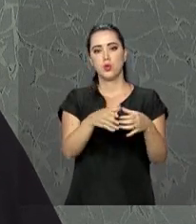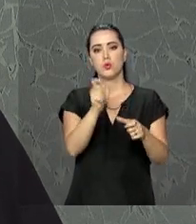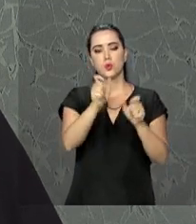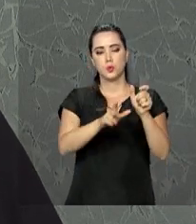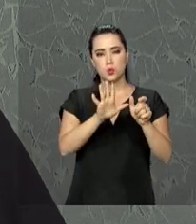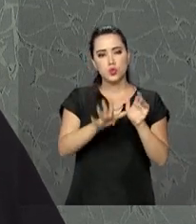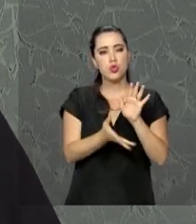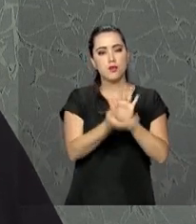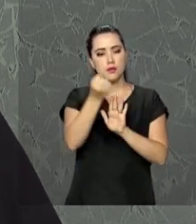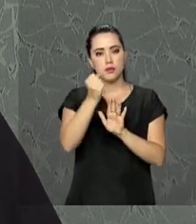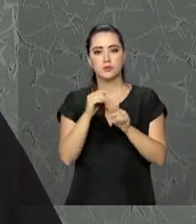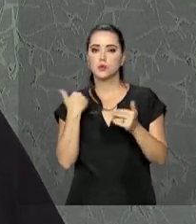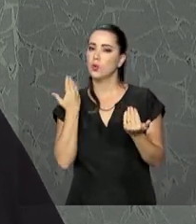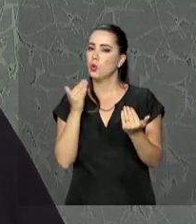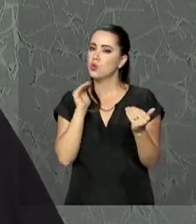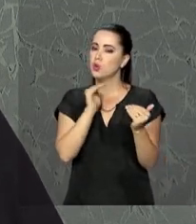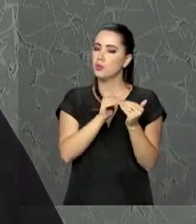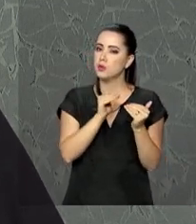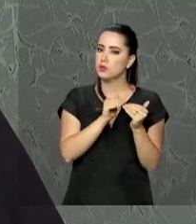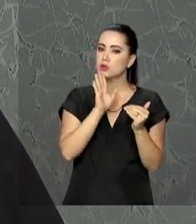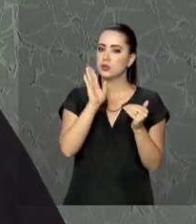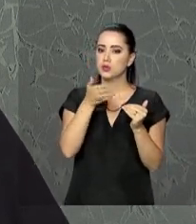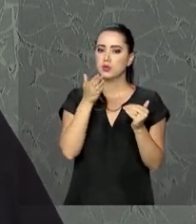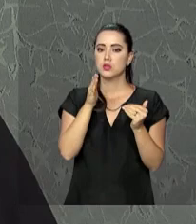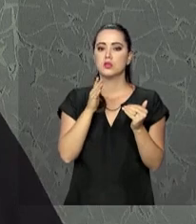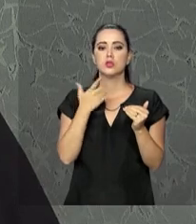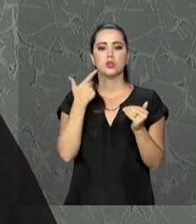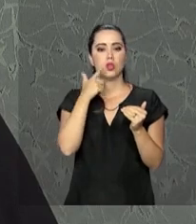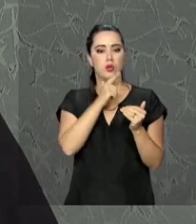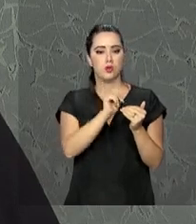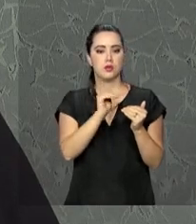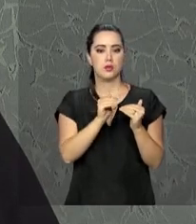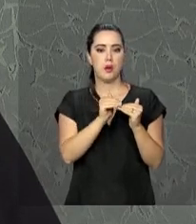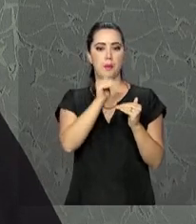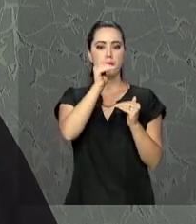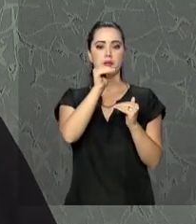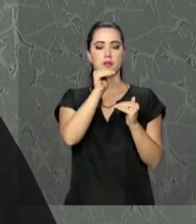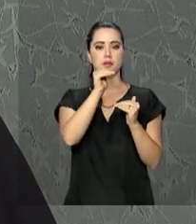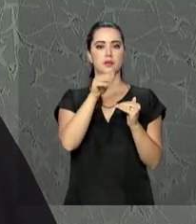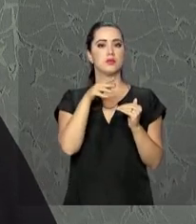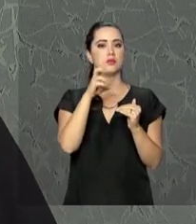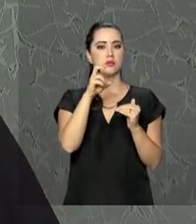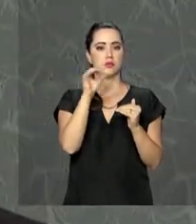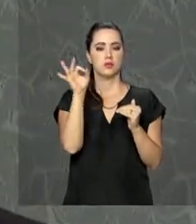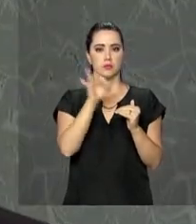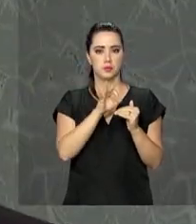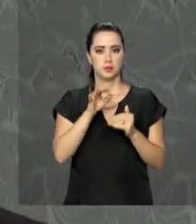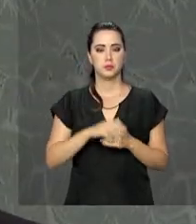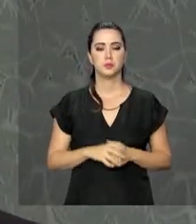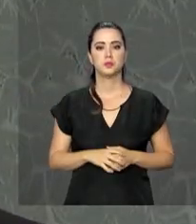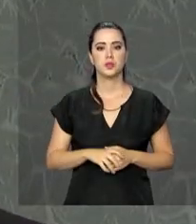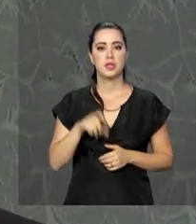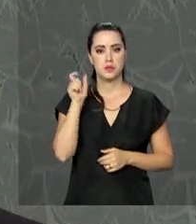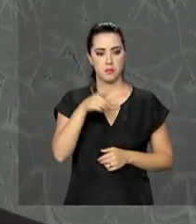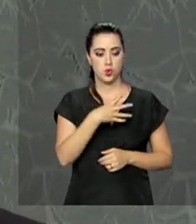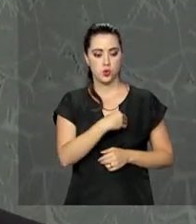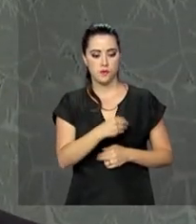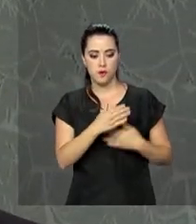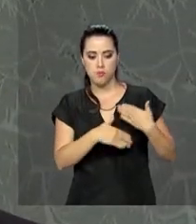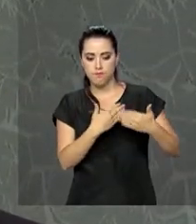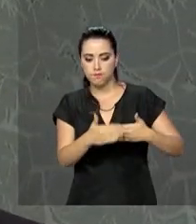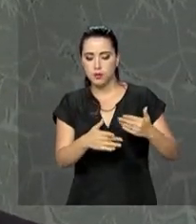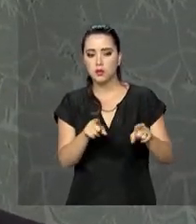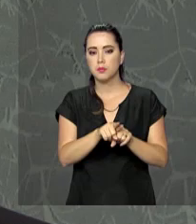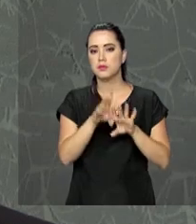já sacou. Então assim, a nossa meta já foi atingida até passando dos 50%. Os herdeiros também têm